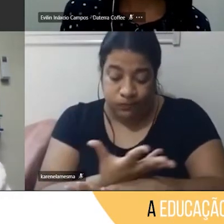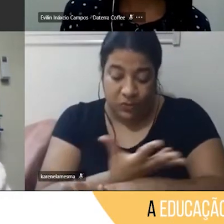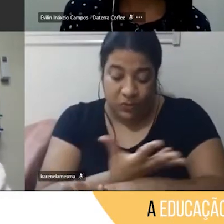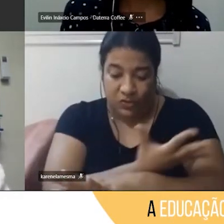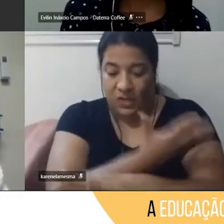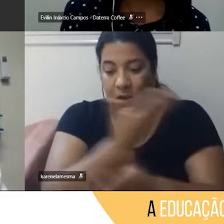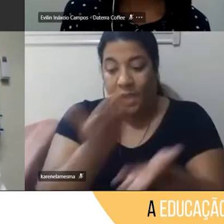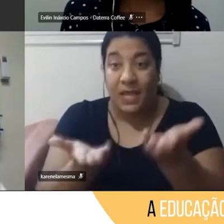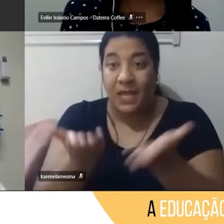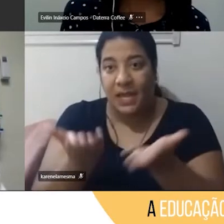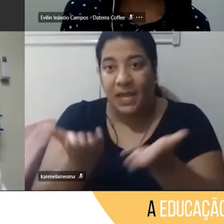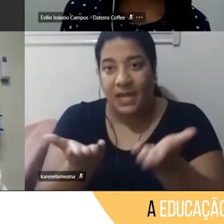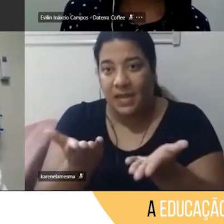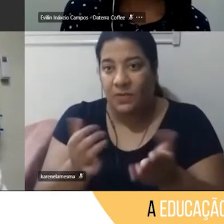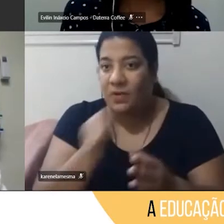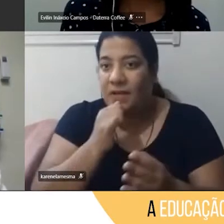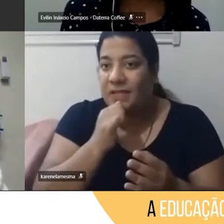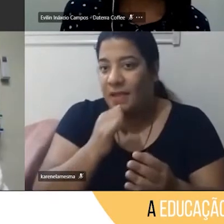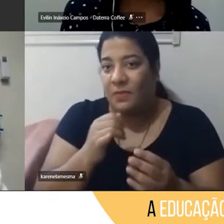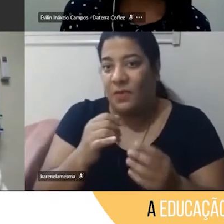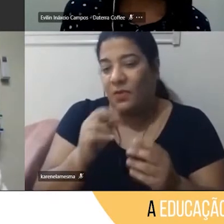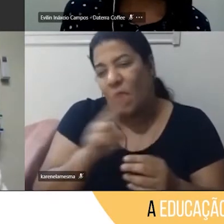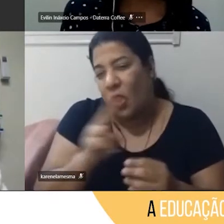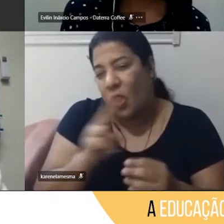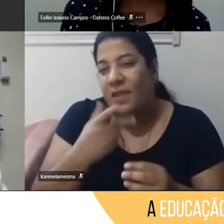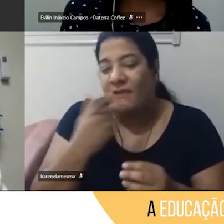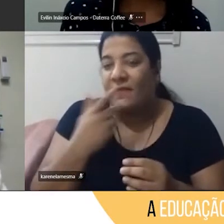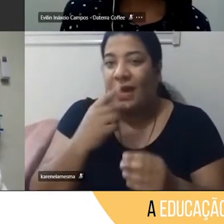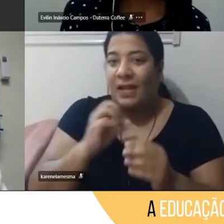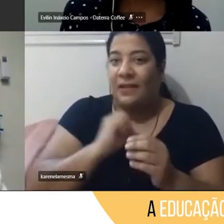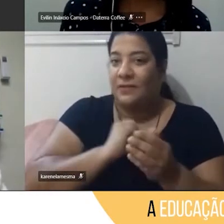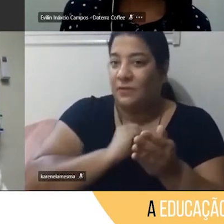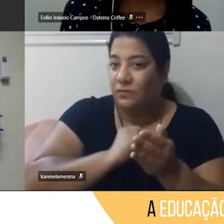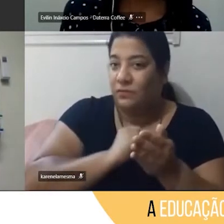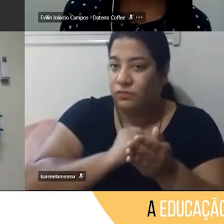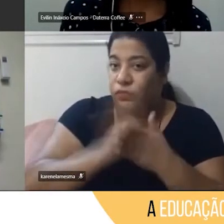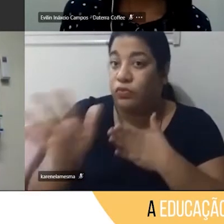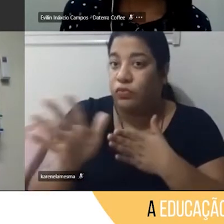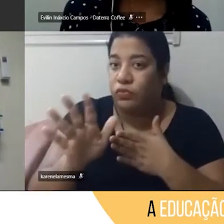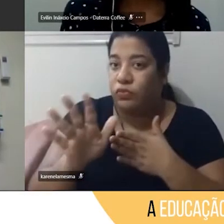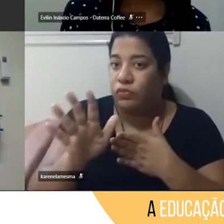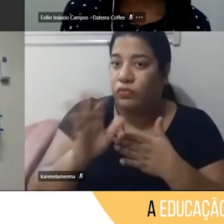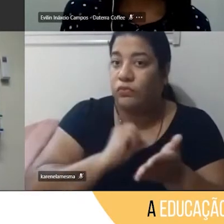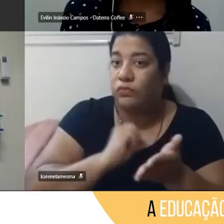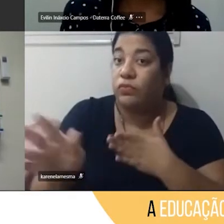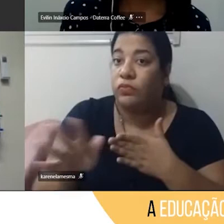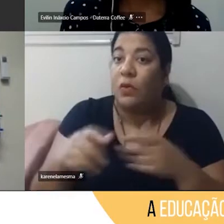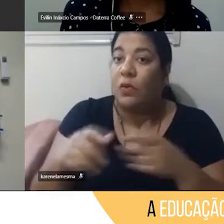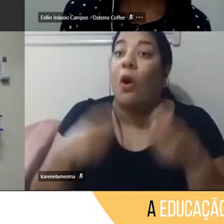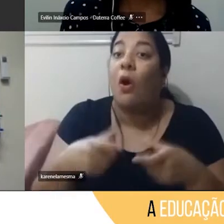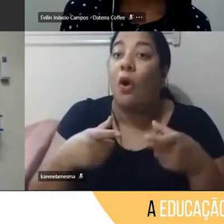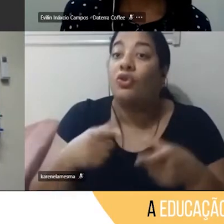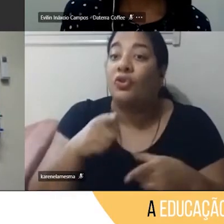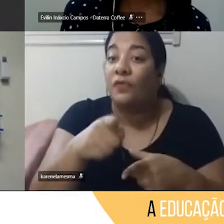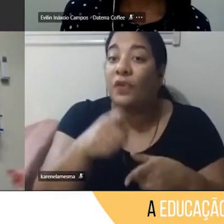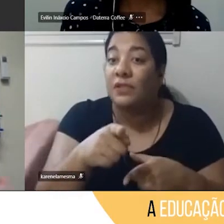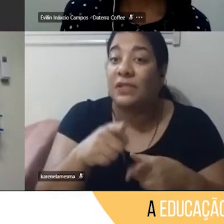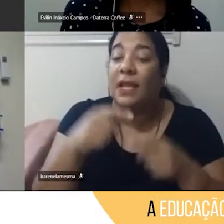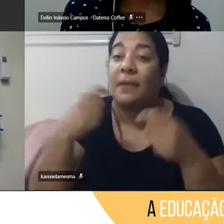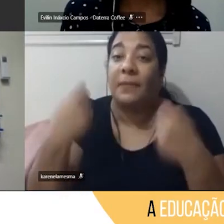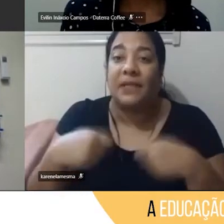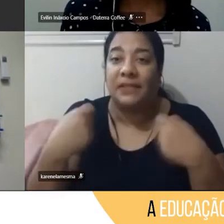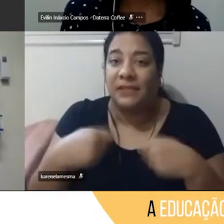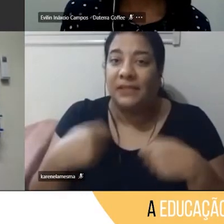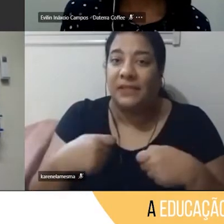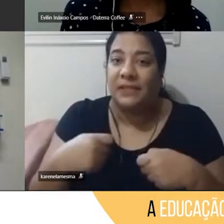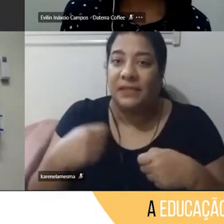aqui, carinhosamente, né, nós chamamos de válvula de escape. Quais são os espaços que você tem para você para alimentar